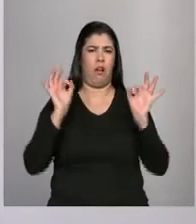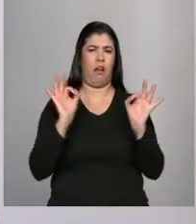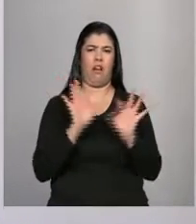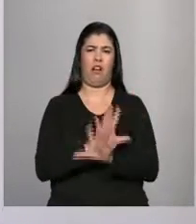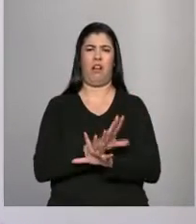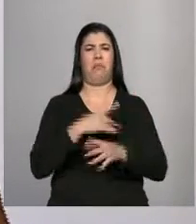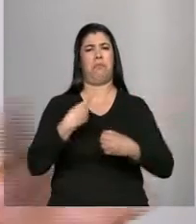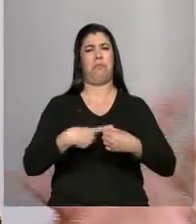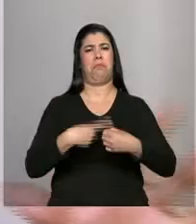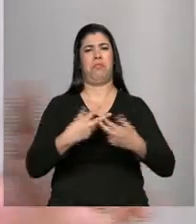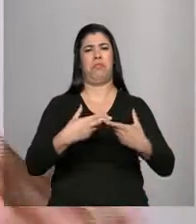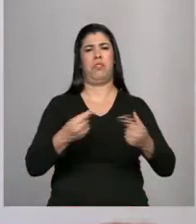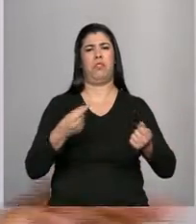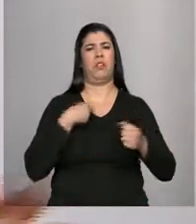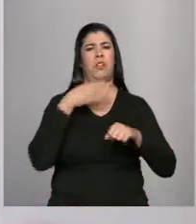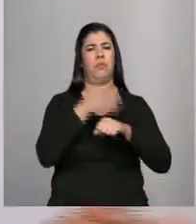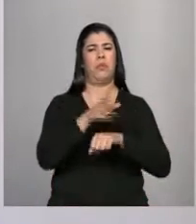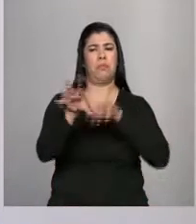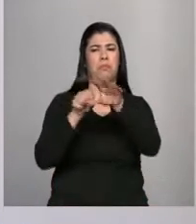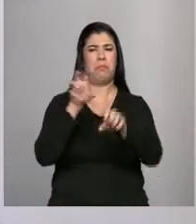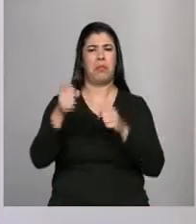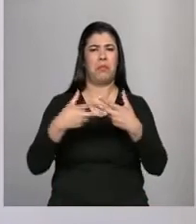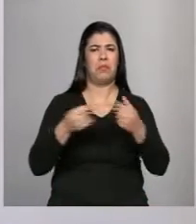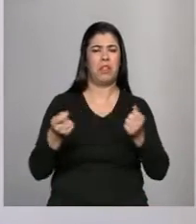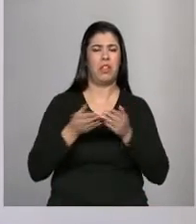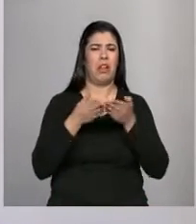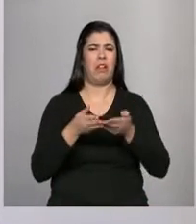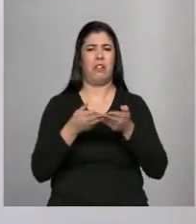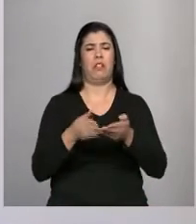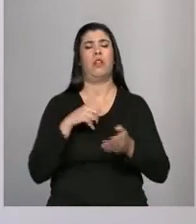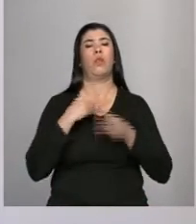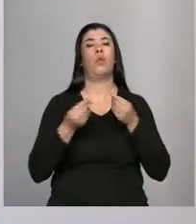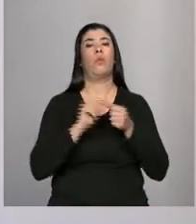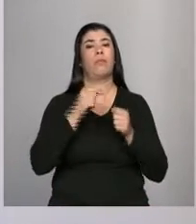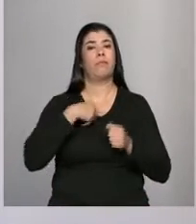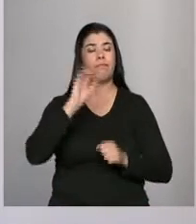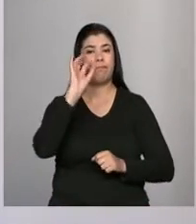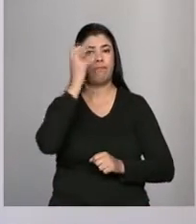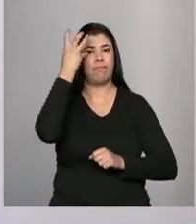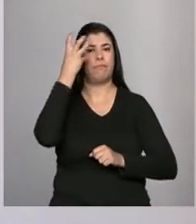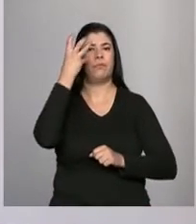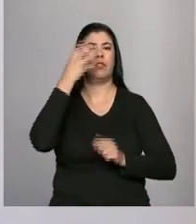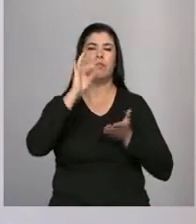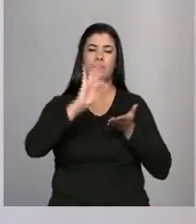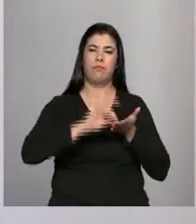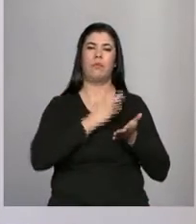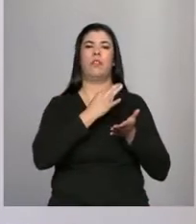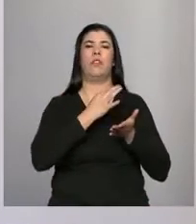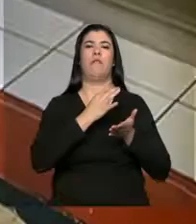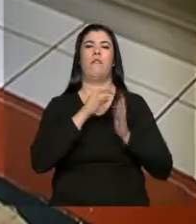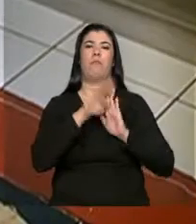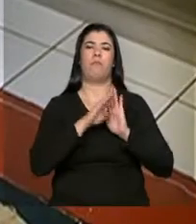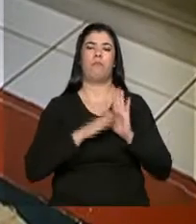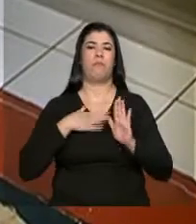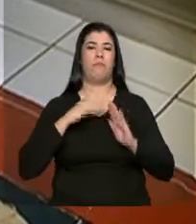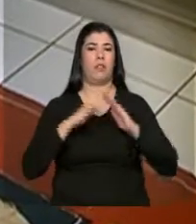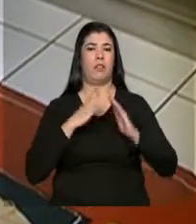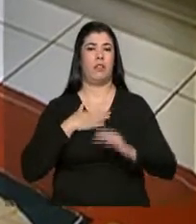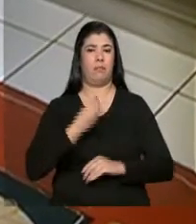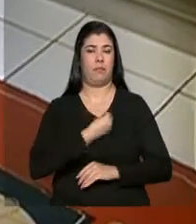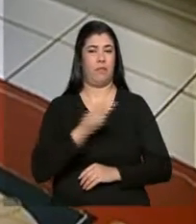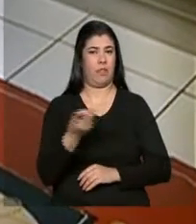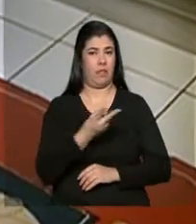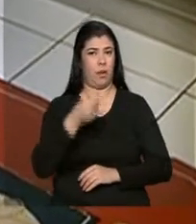Aí, entrou lá, conseguiram, não conseguiram, mancham nada. Aí foi quando eu resolvi entrar no plano Minha Casa Minha Vida. E as duas